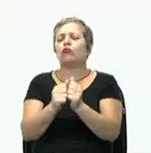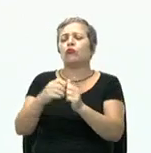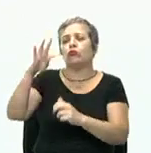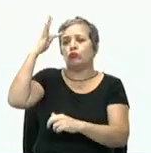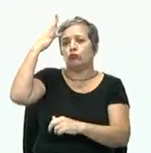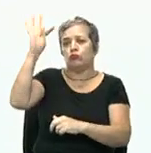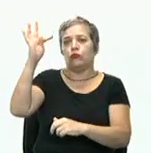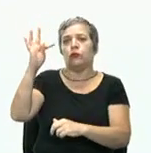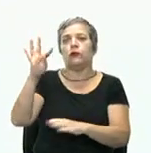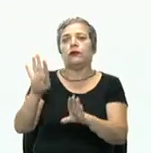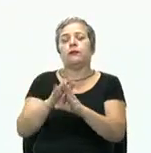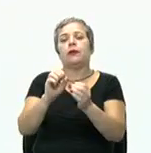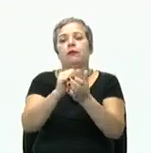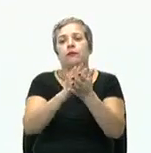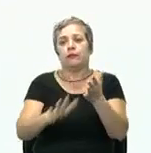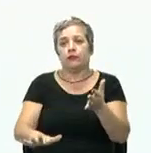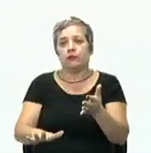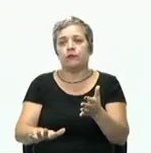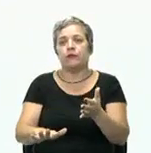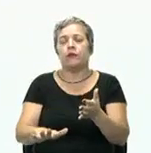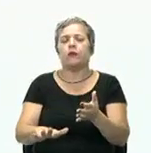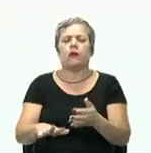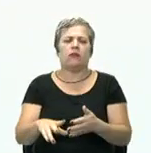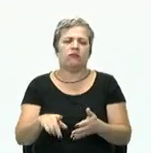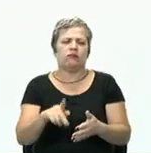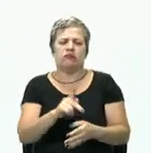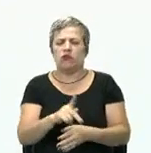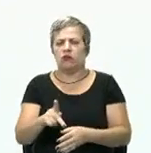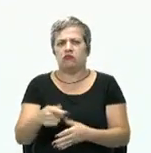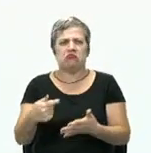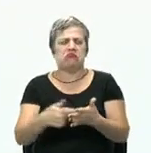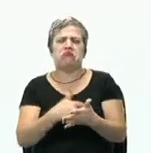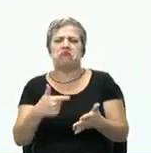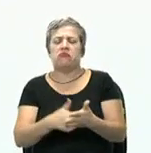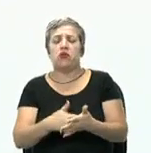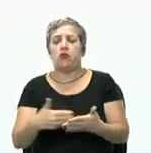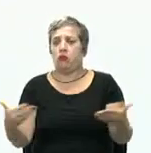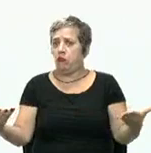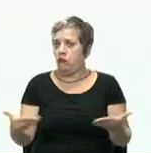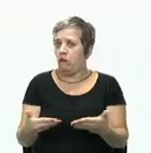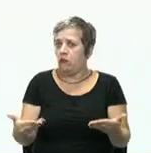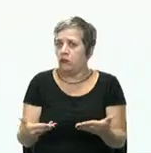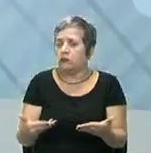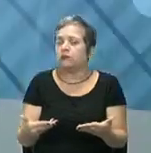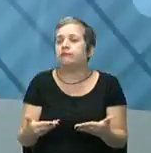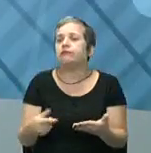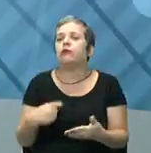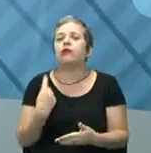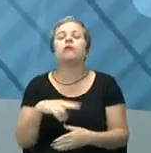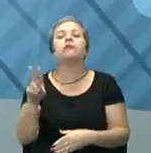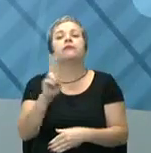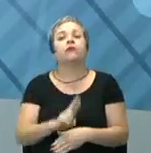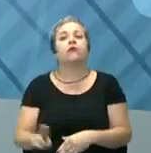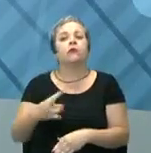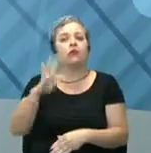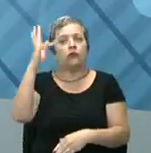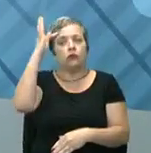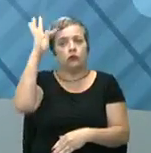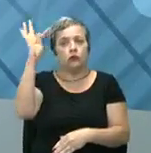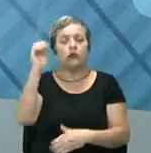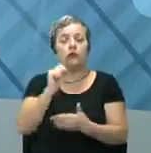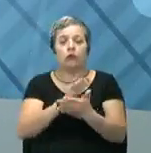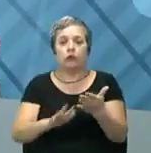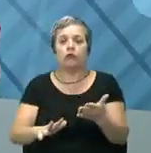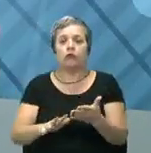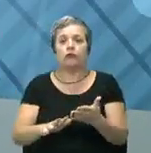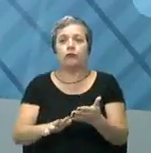da burocracia. Ah, professora, então você quer dizer que hoje nós já utilizamos essa teoria burocrática